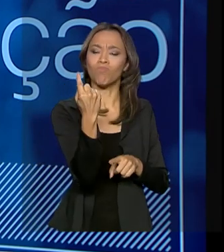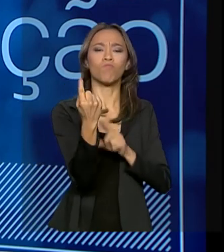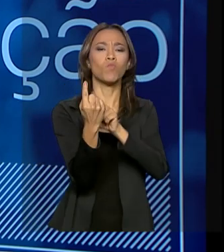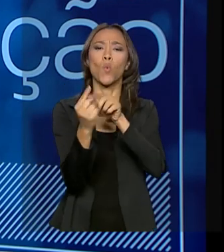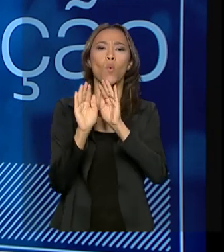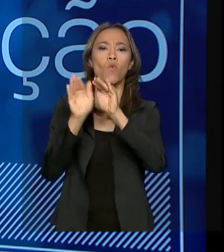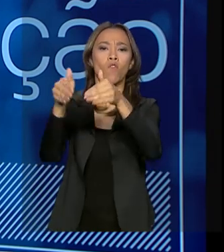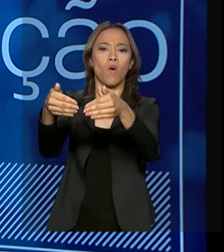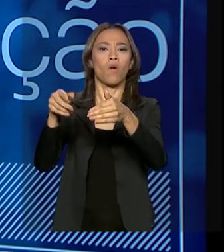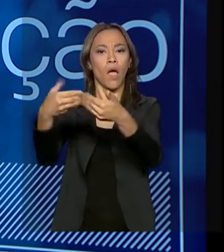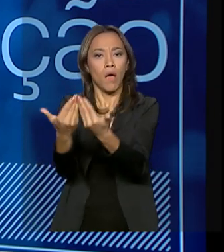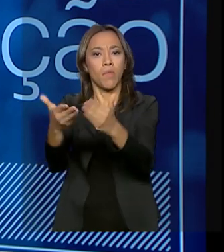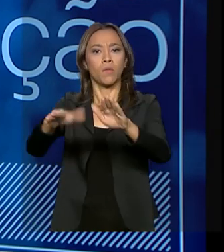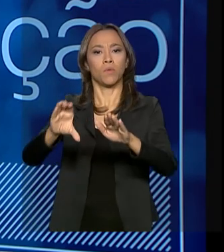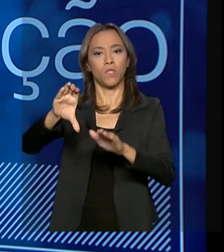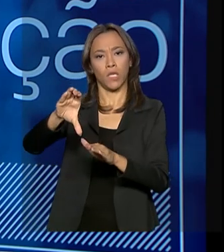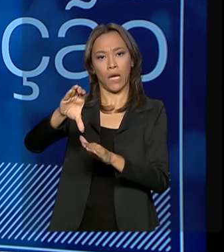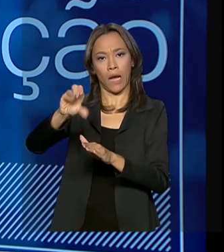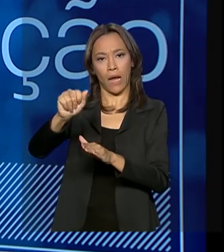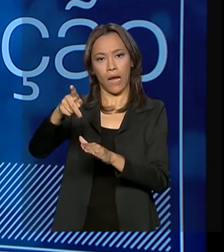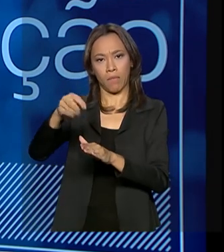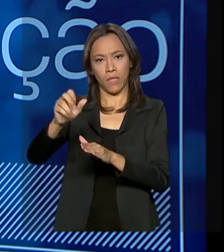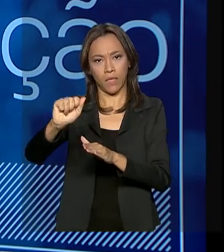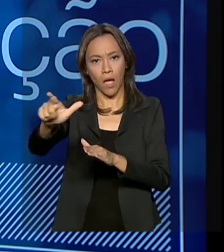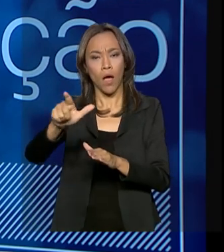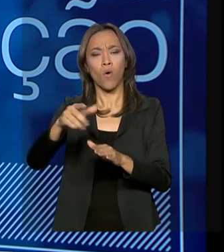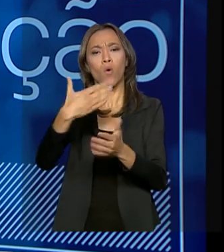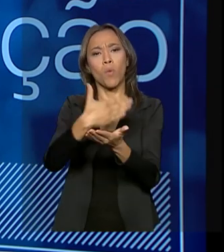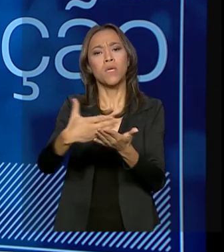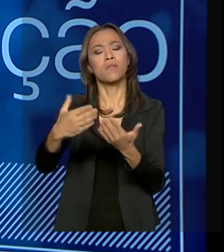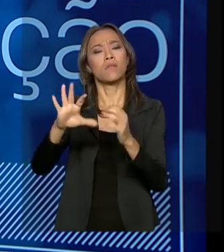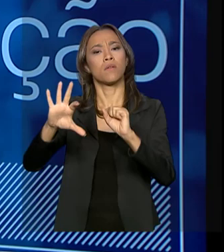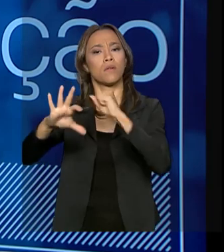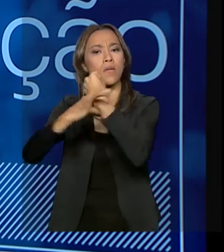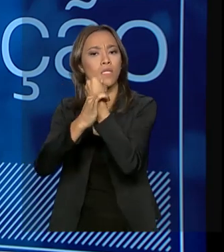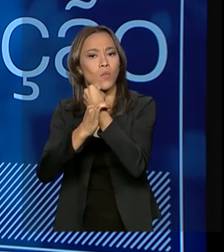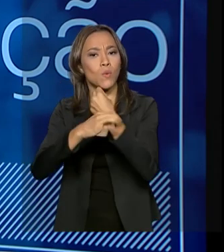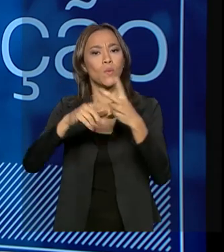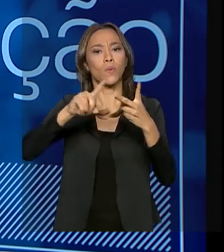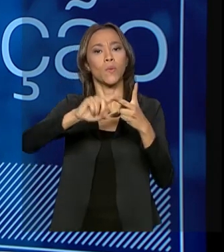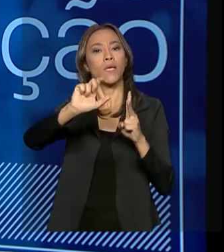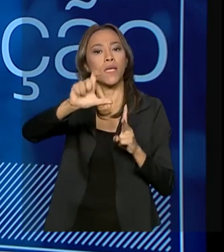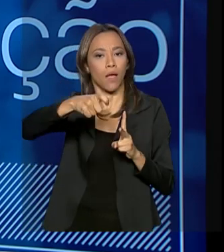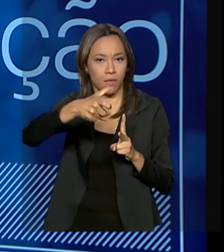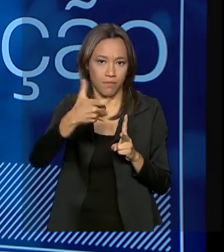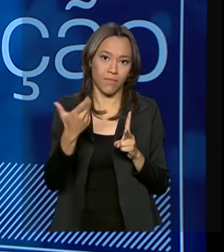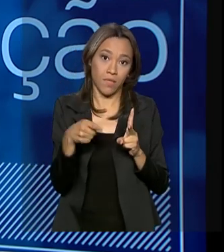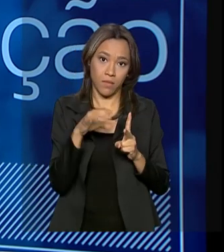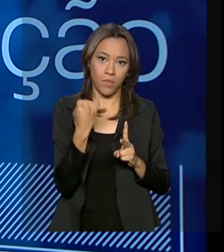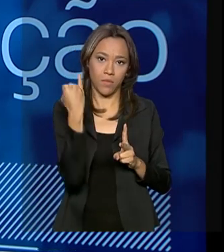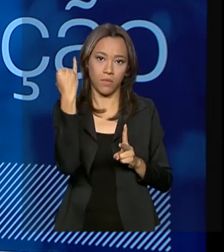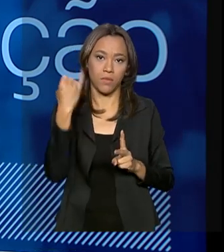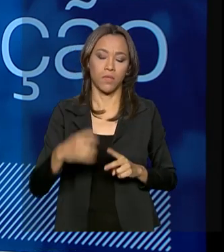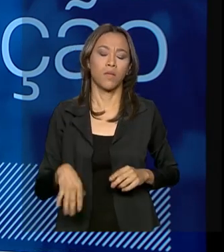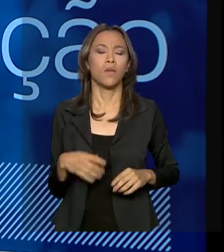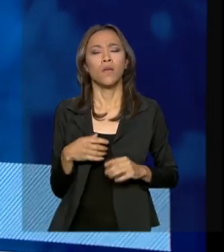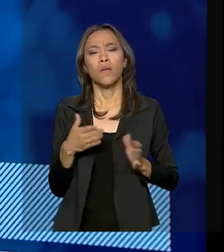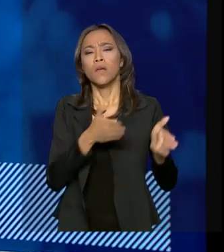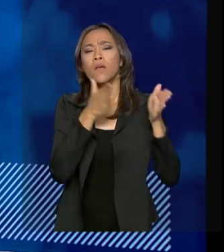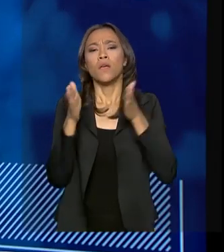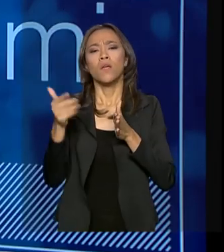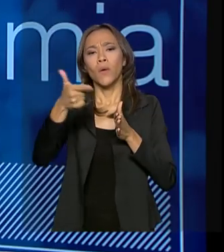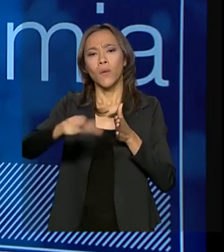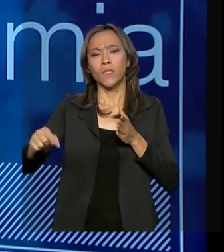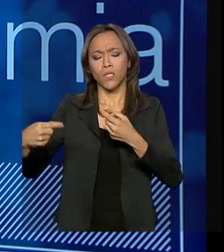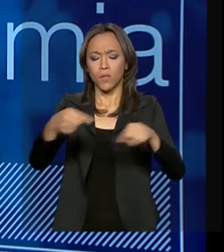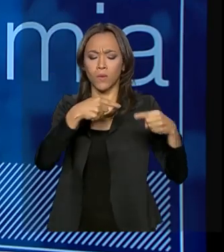as aberturas de capital, começando pela caixa de seguridade, caixa de cartões. Isso é relevante. E uma discussão também